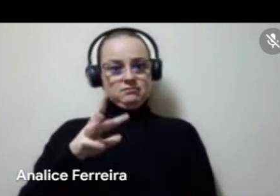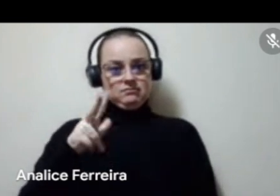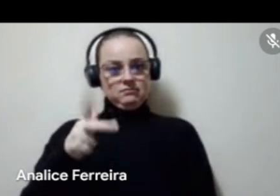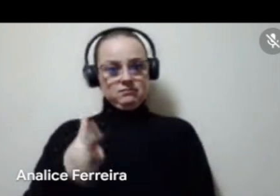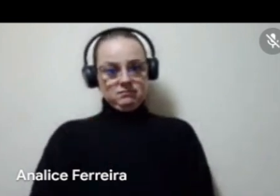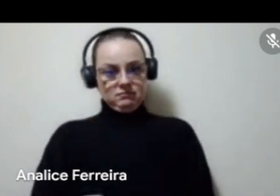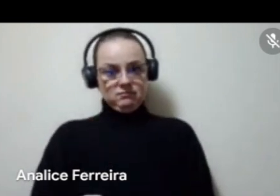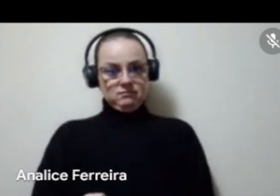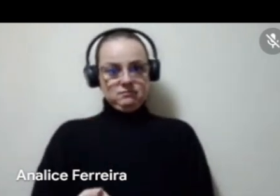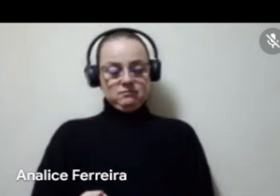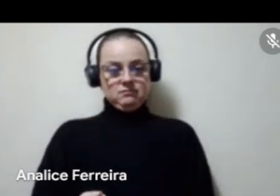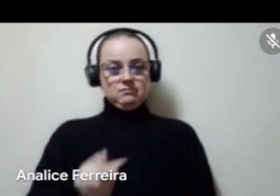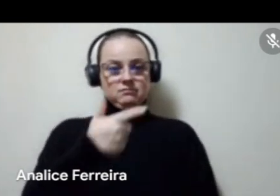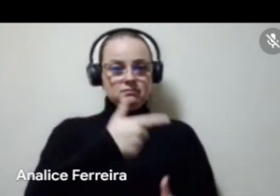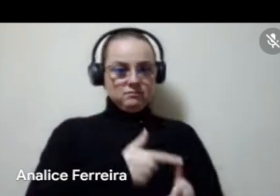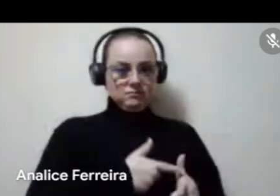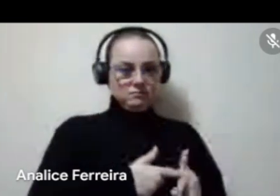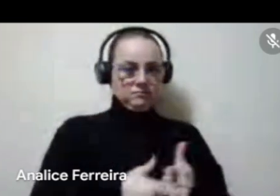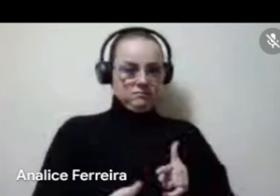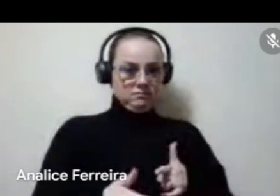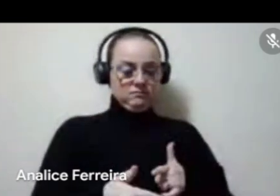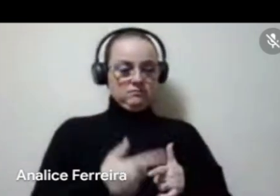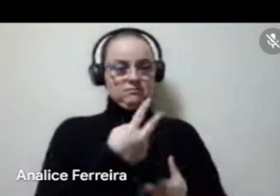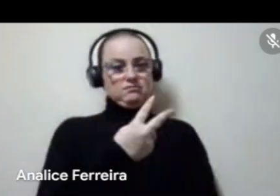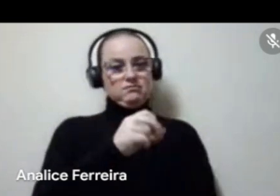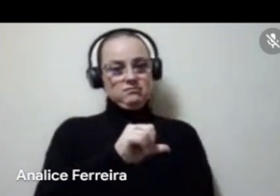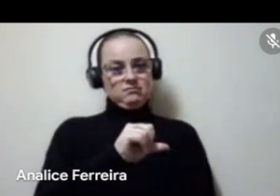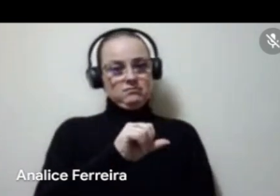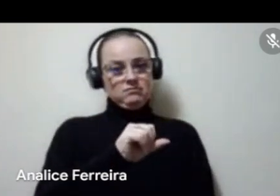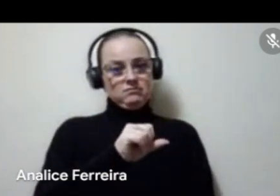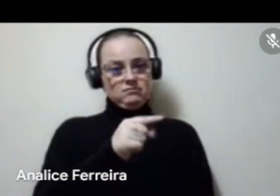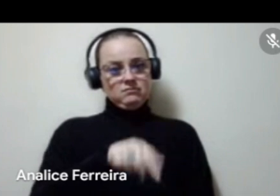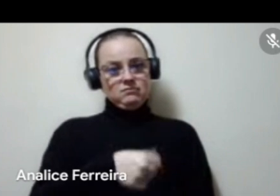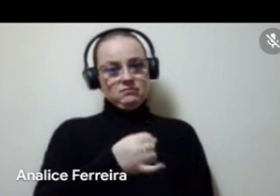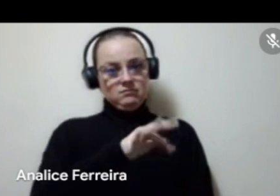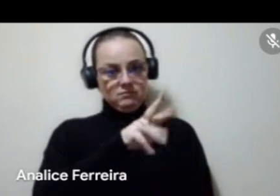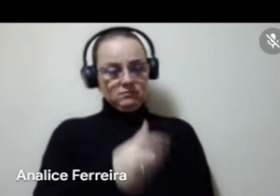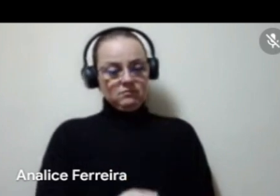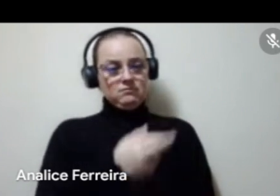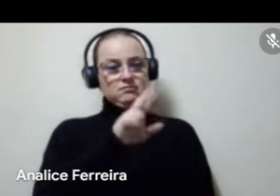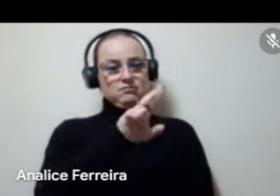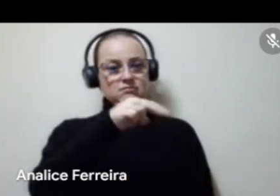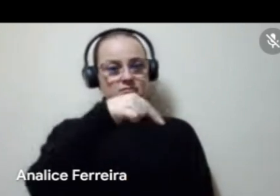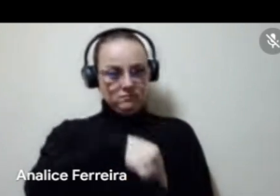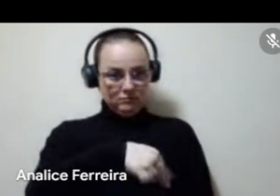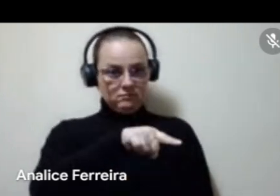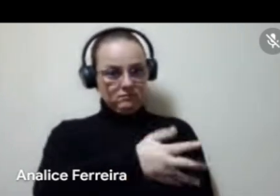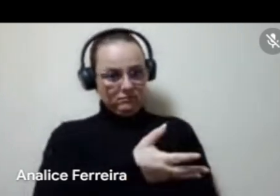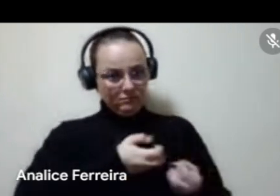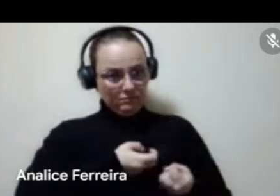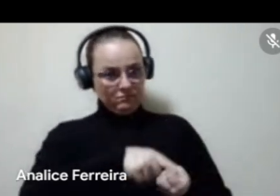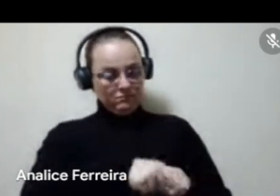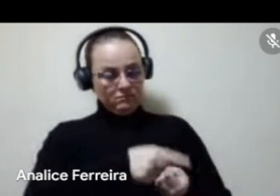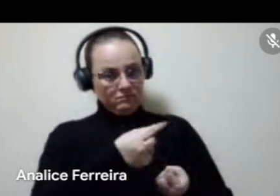sendo divididos 29,6 milhões para o estado do Rio Grande do Norte, é desse recurso que a gente está, é